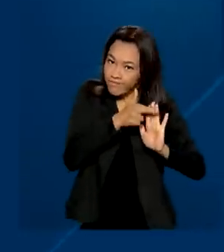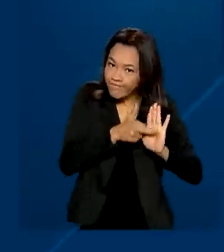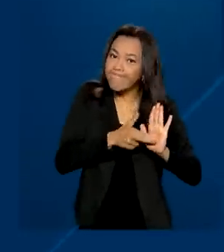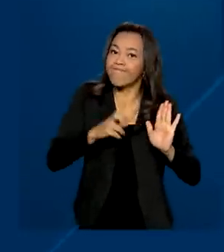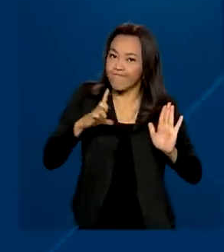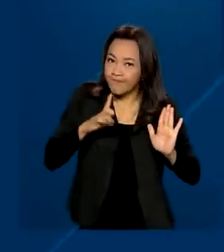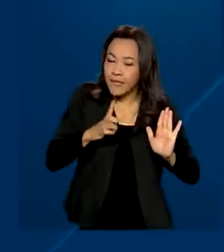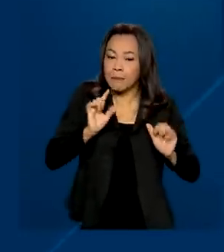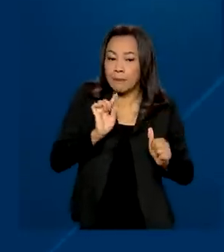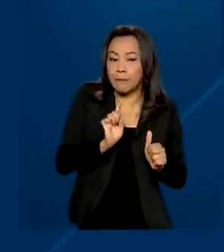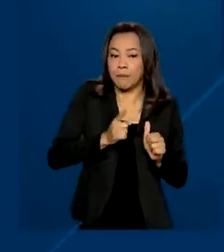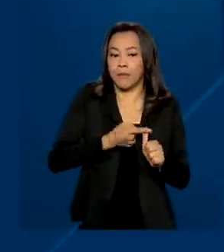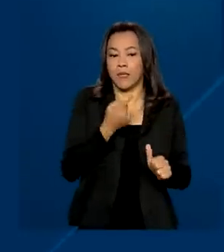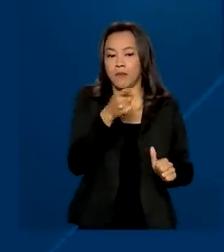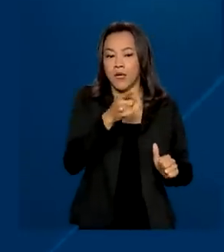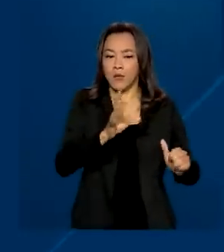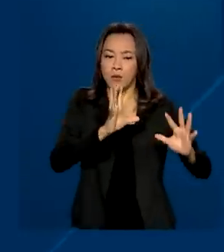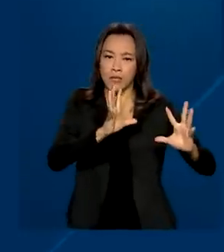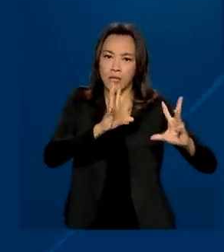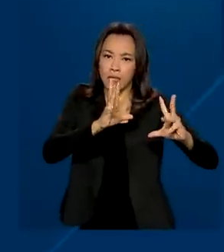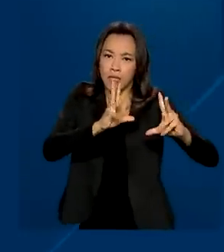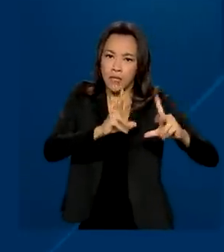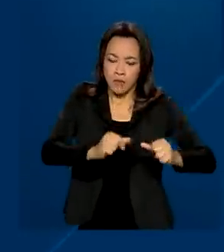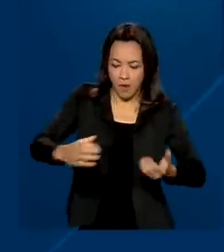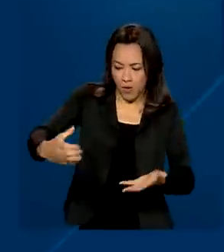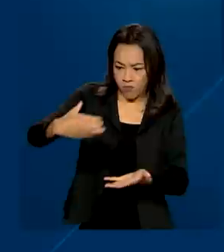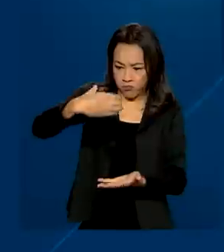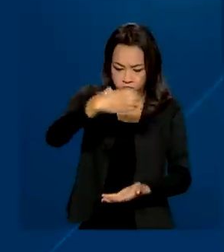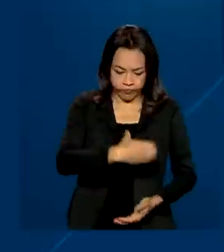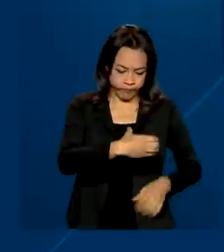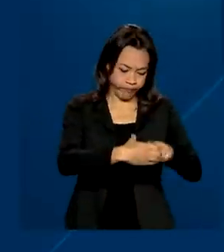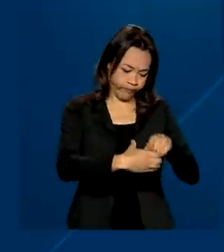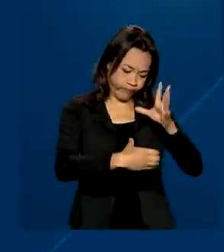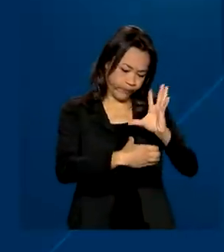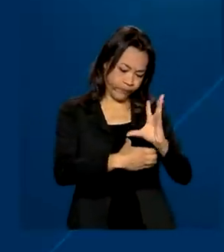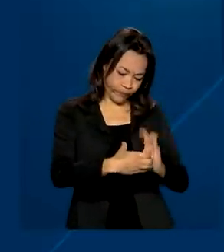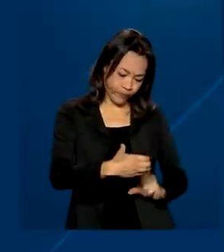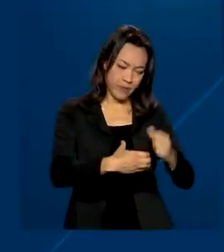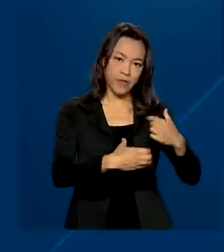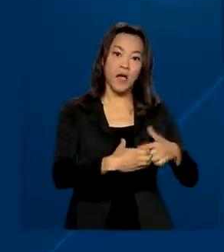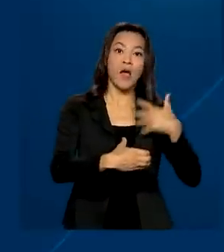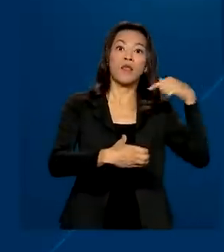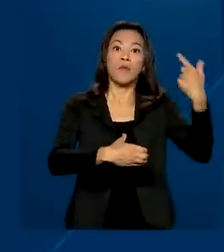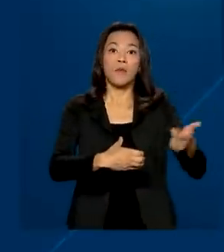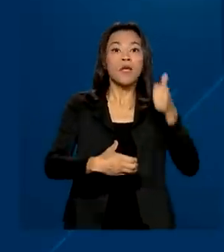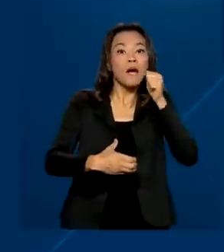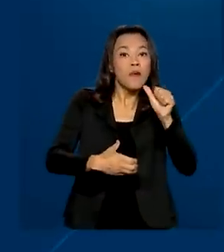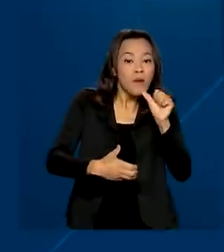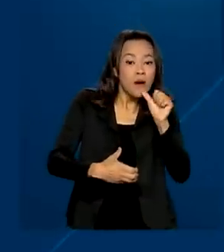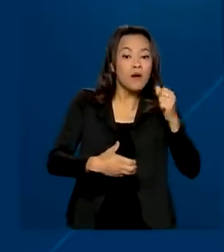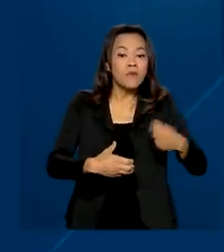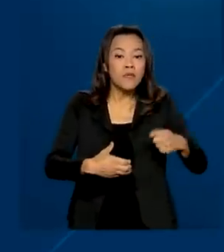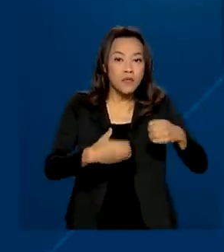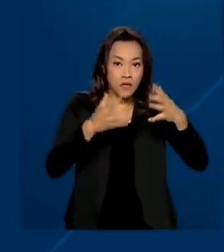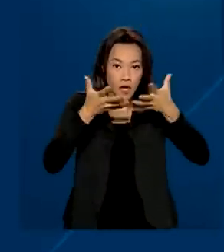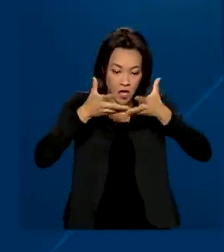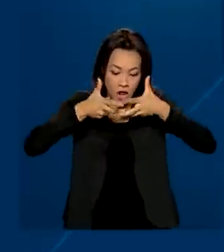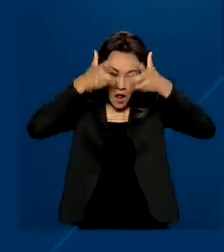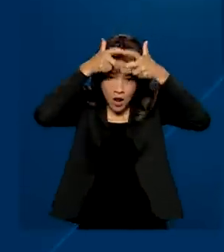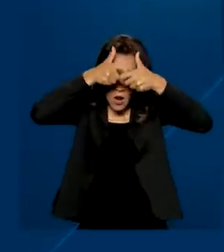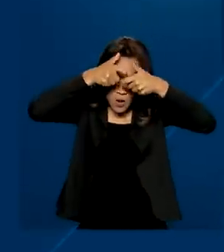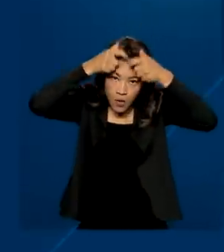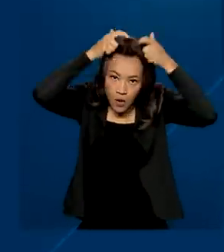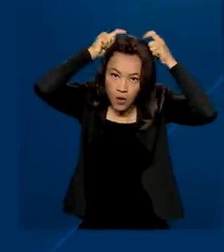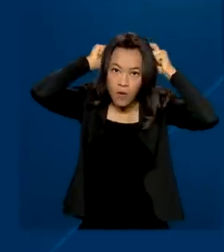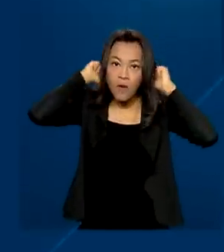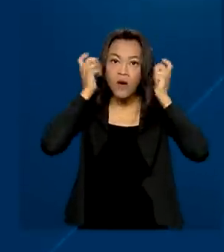Primeiro, é preciso higienizar e preparar o frasco. Depois, a mamãe deve colocar uma touca ou um lenço